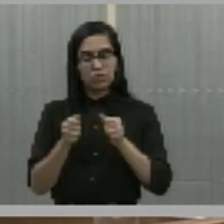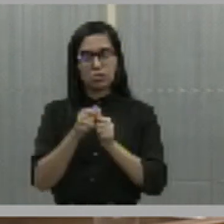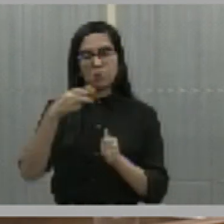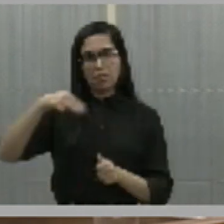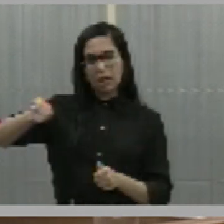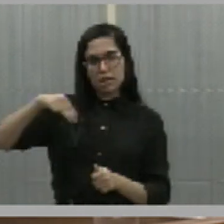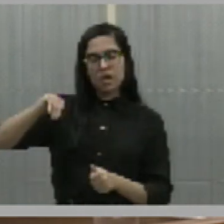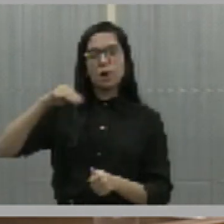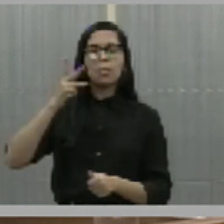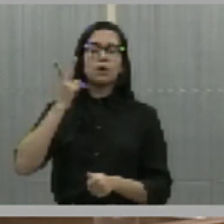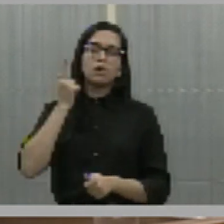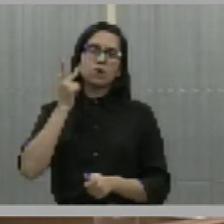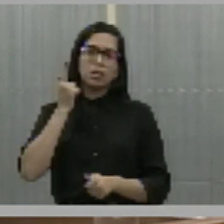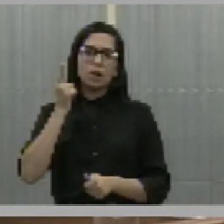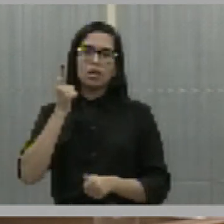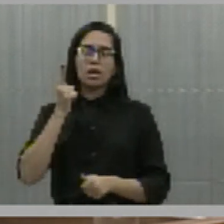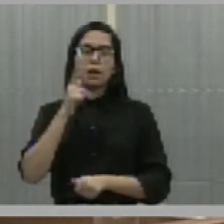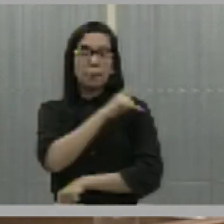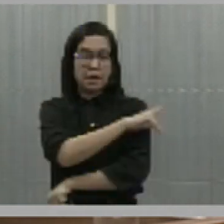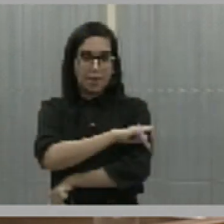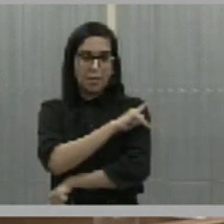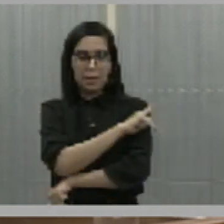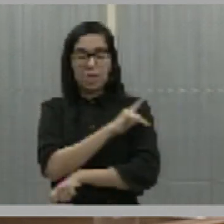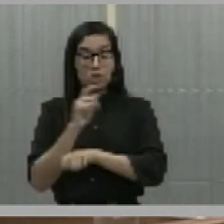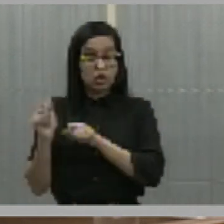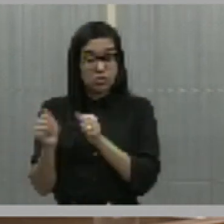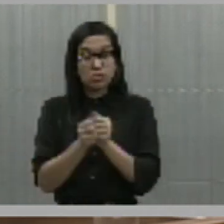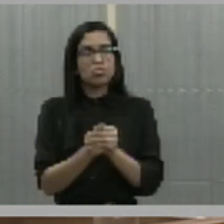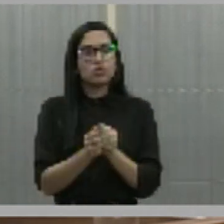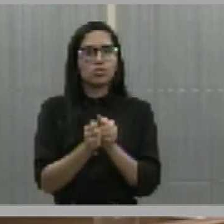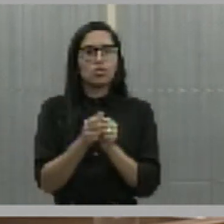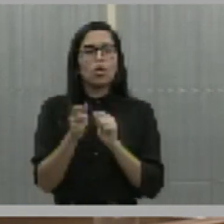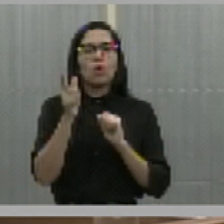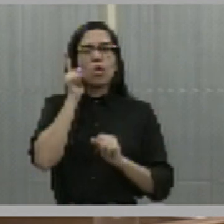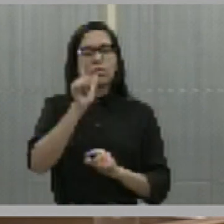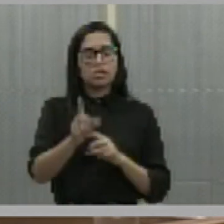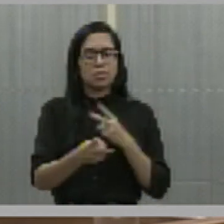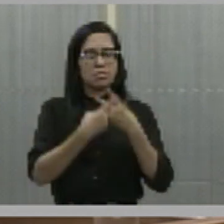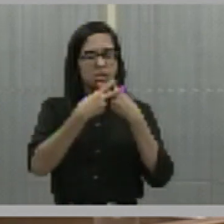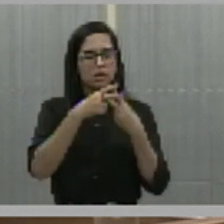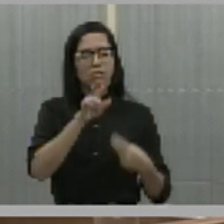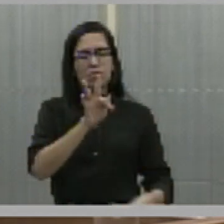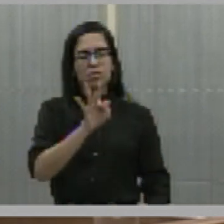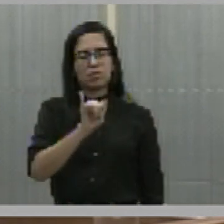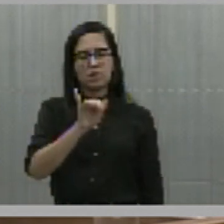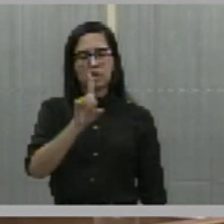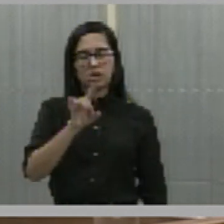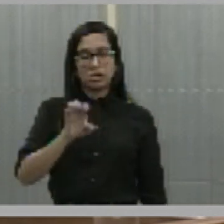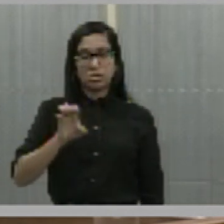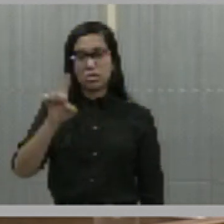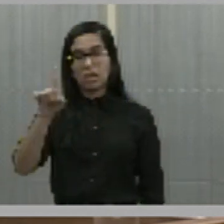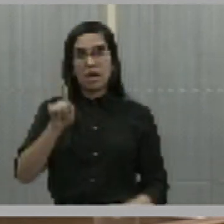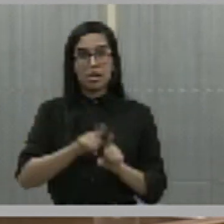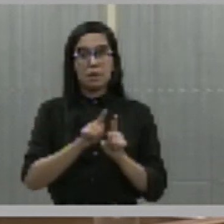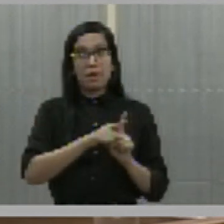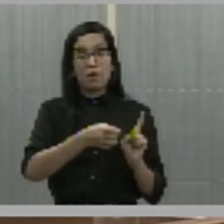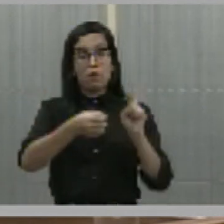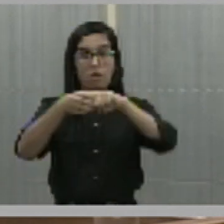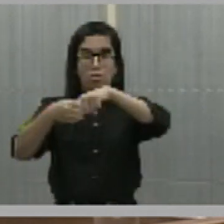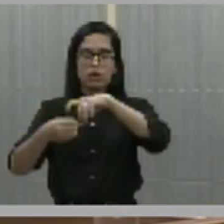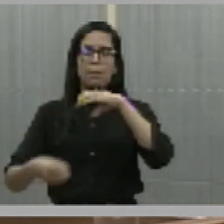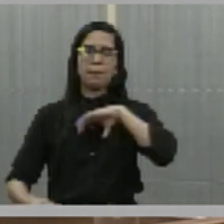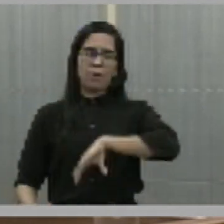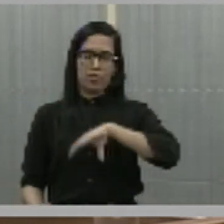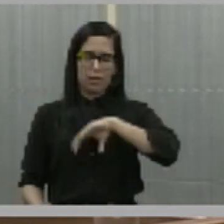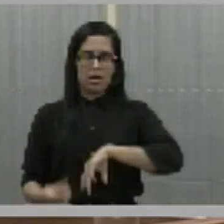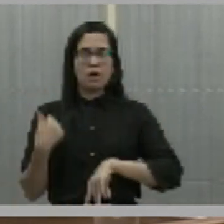nós consolidamos com a prisão de Fidier e a sua deportação e, com isso, consolidamos o